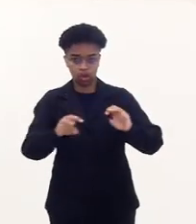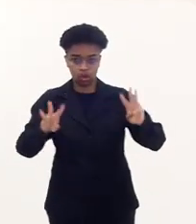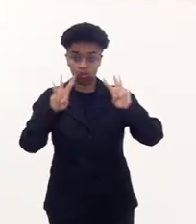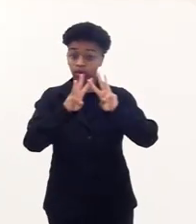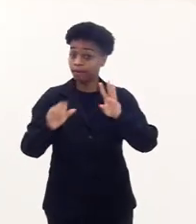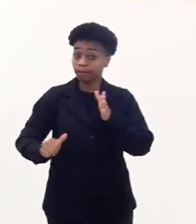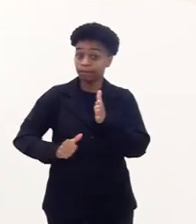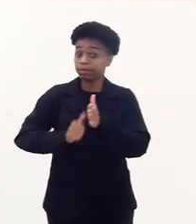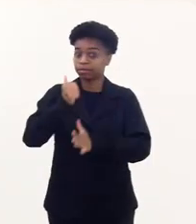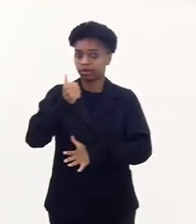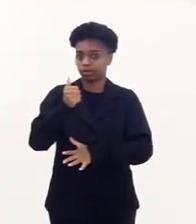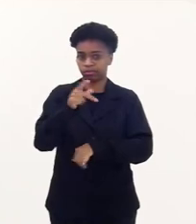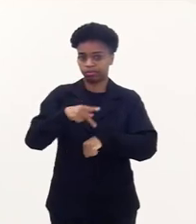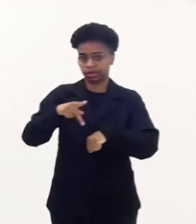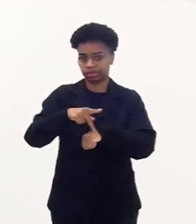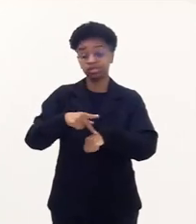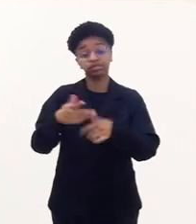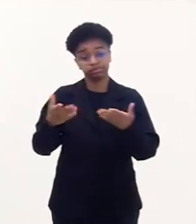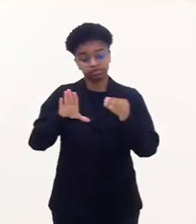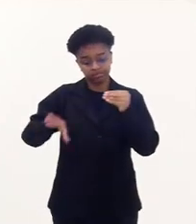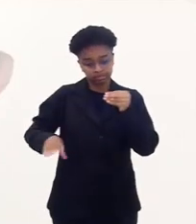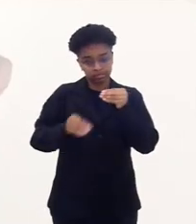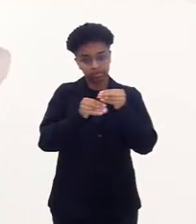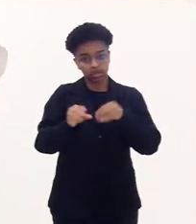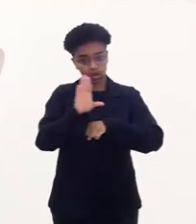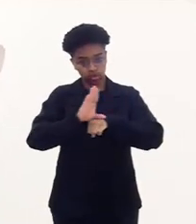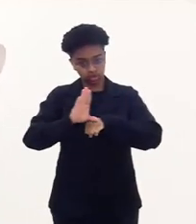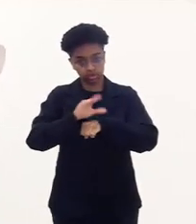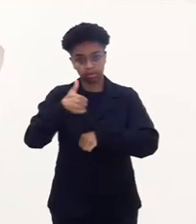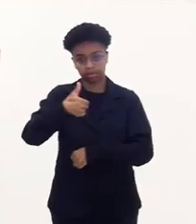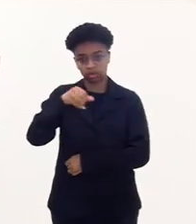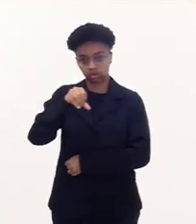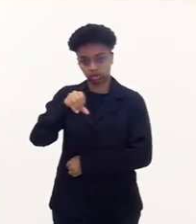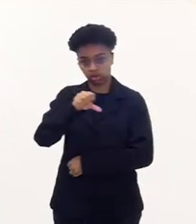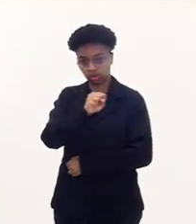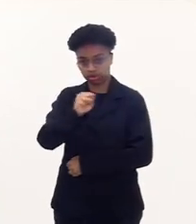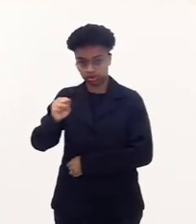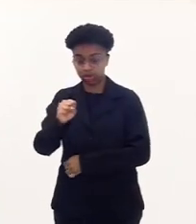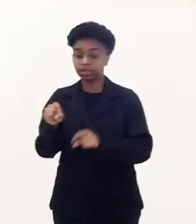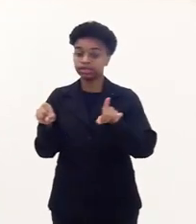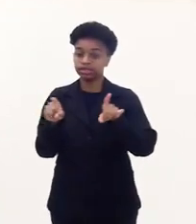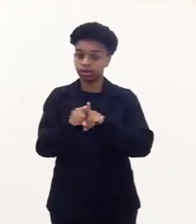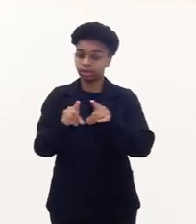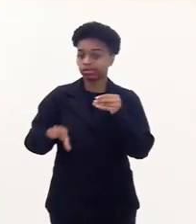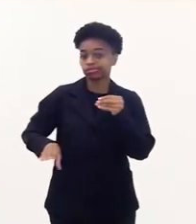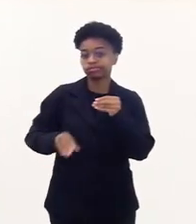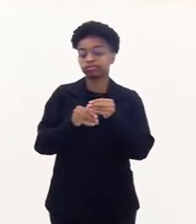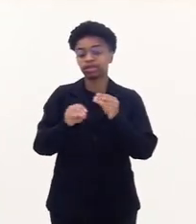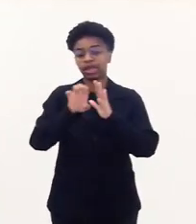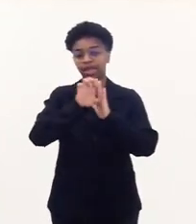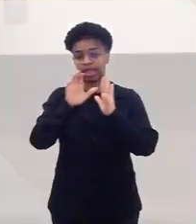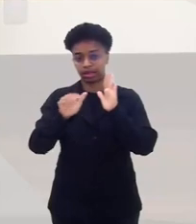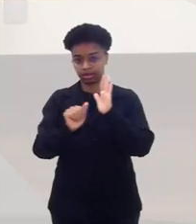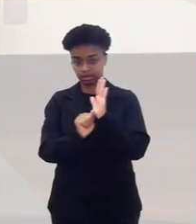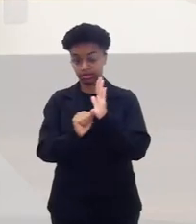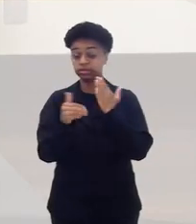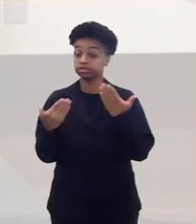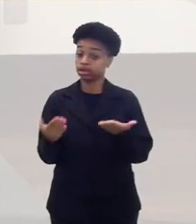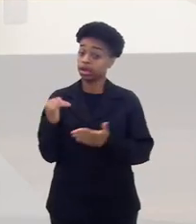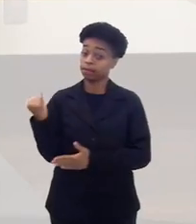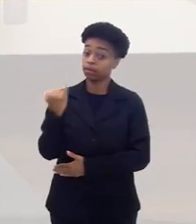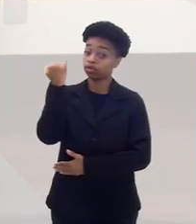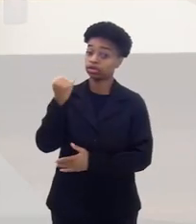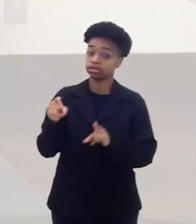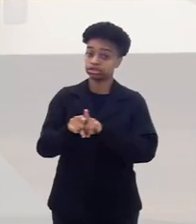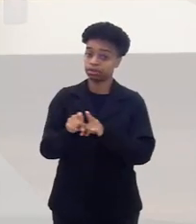E imediatamente incorporou, não só na Constituição em 1988, mas também no Estatuto da Criança e do Adolescente. Então, é